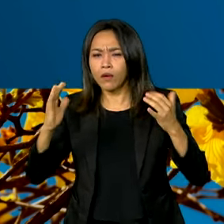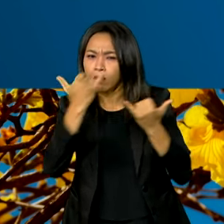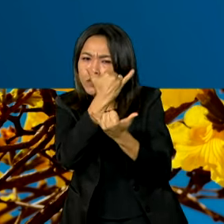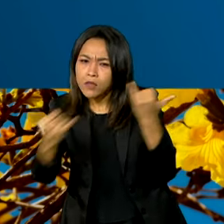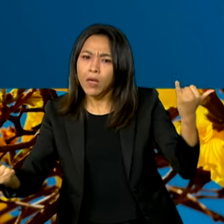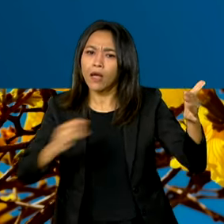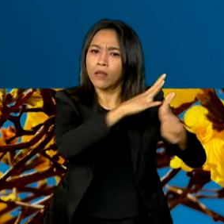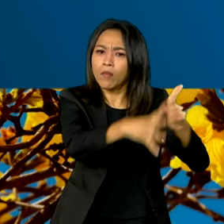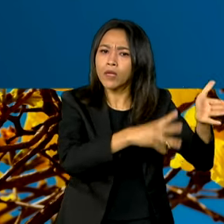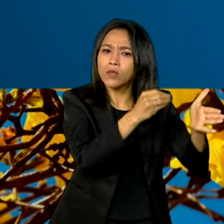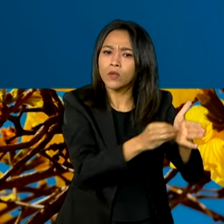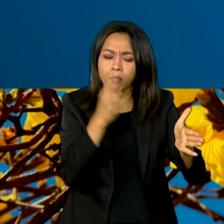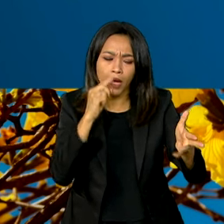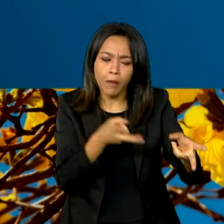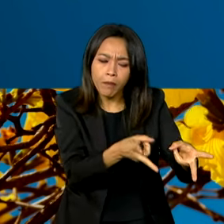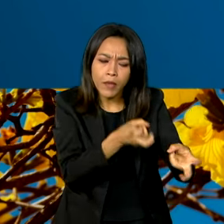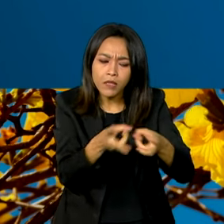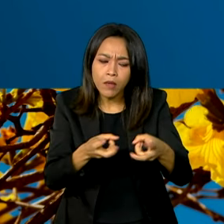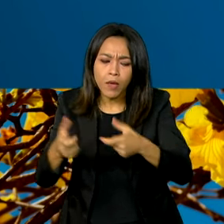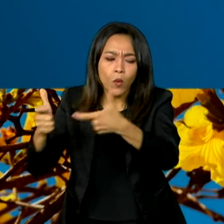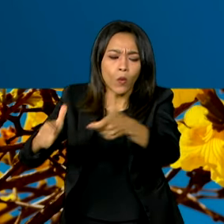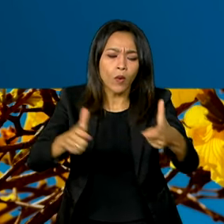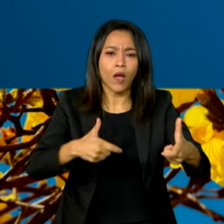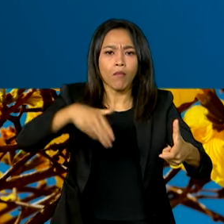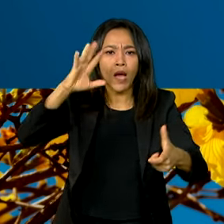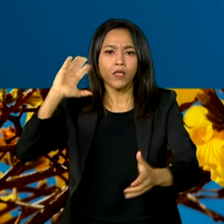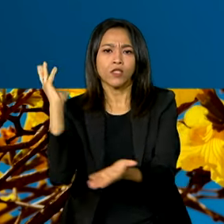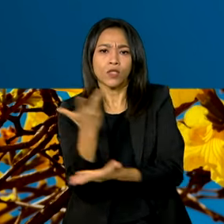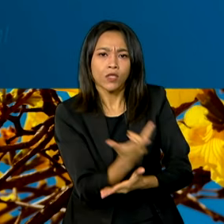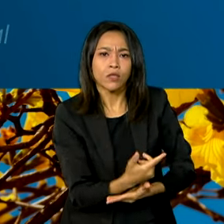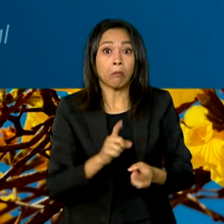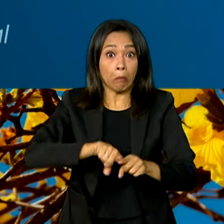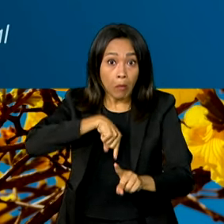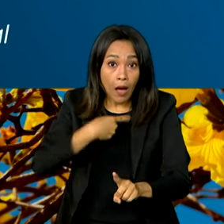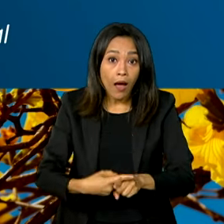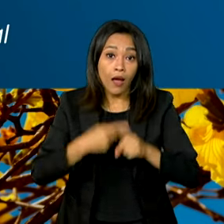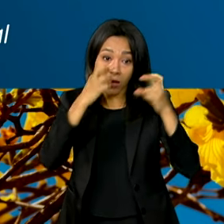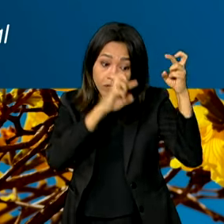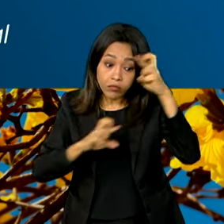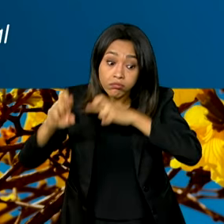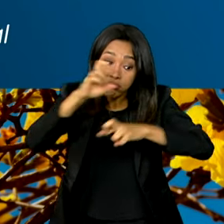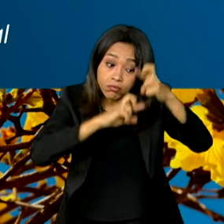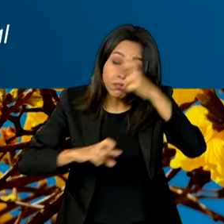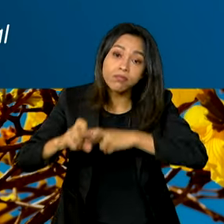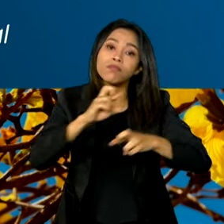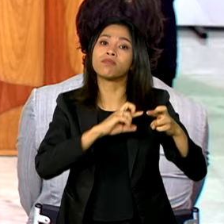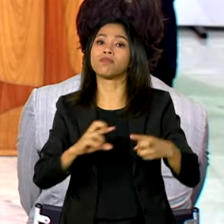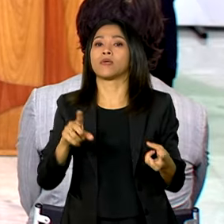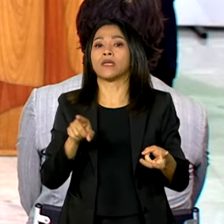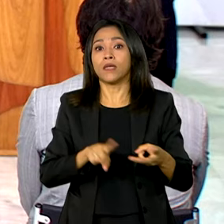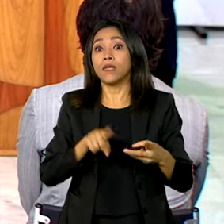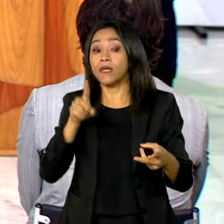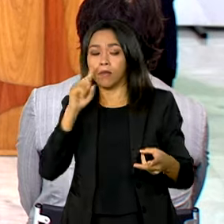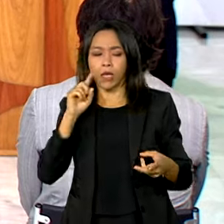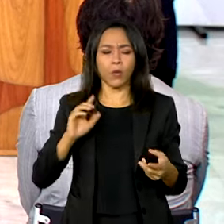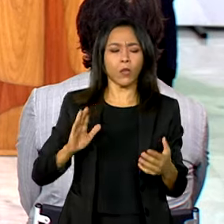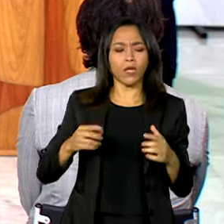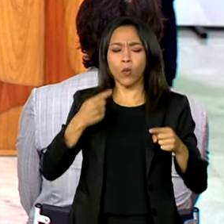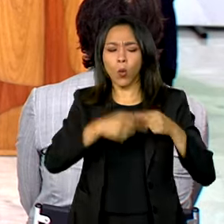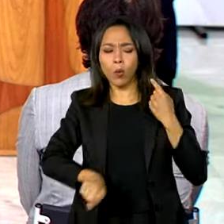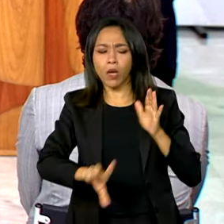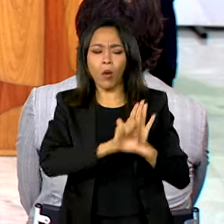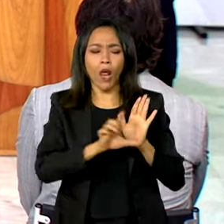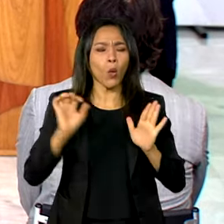Identificar as áreas mais desmatadas, intensificar a fiscalização e identificar o que é ilegal. O mundo todo